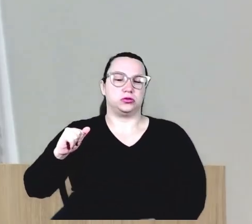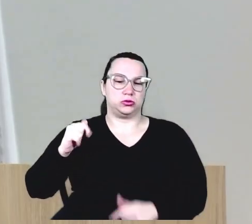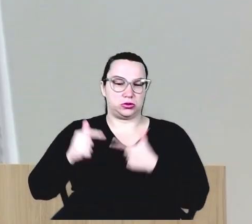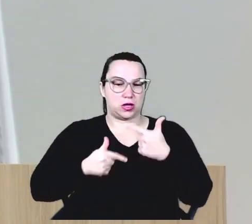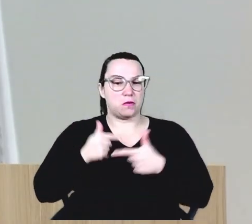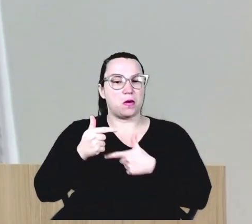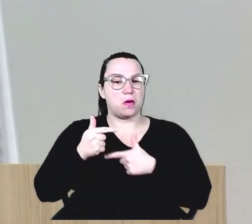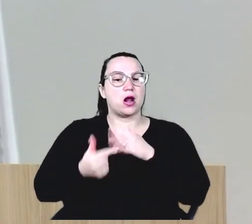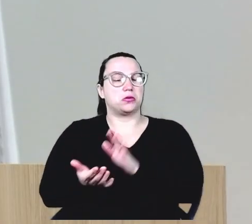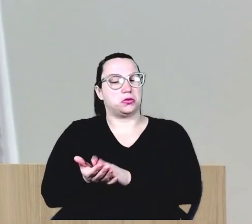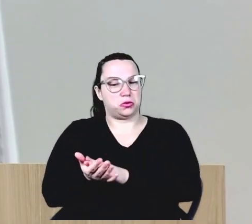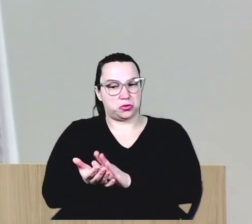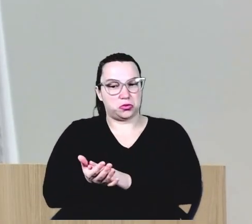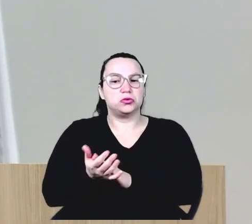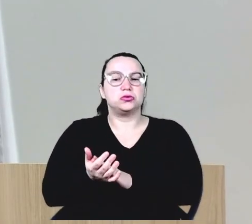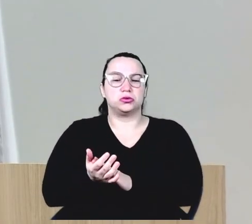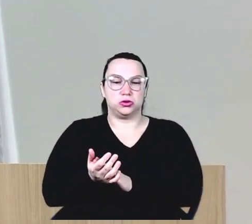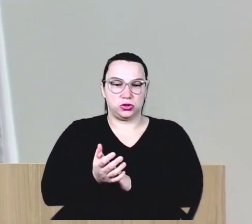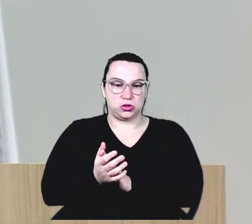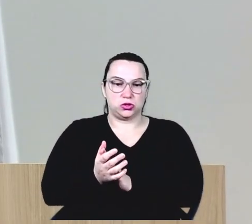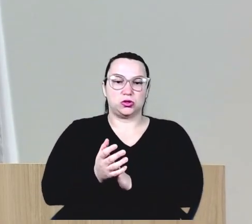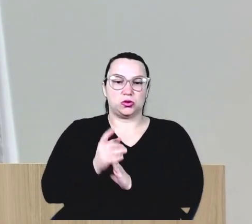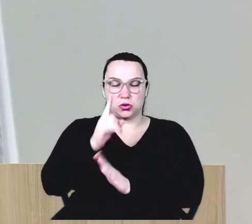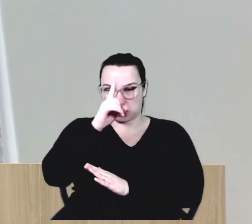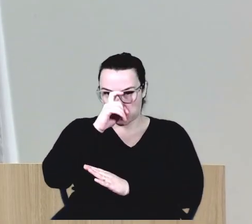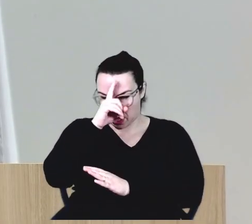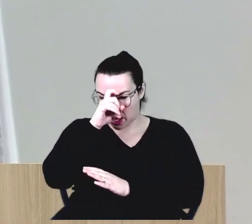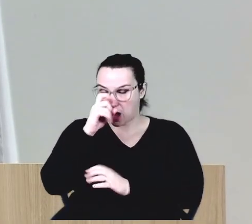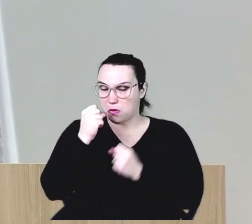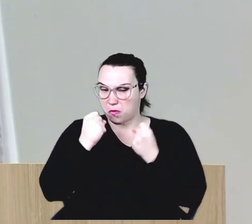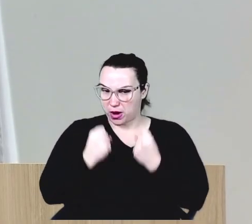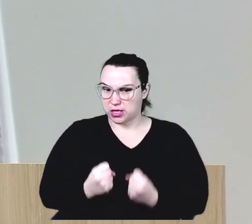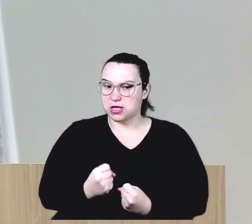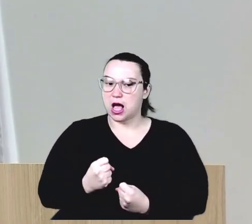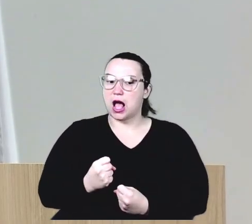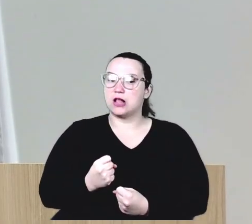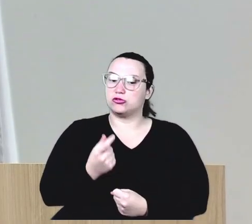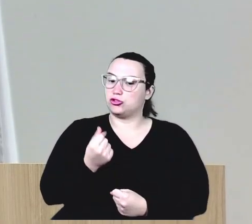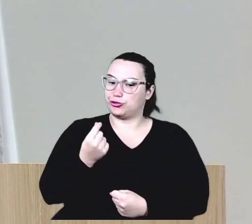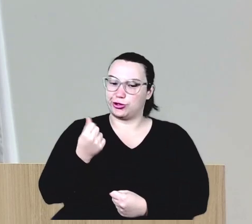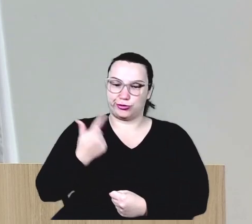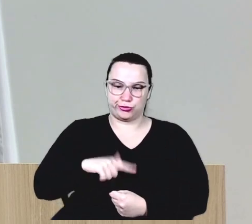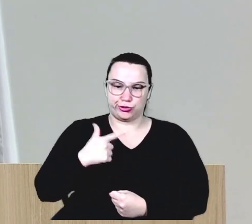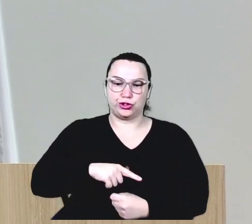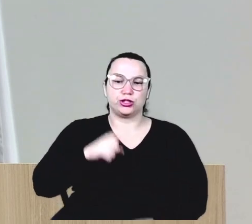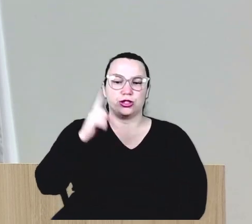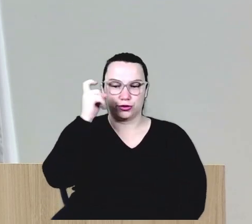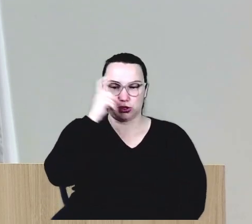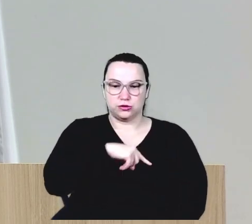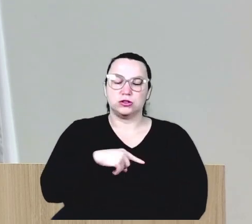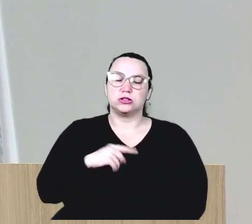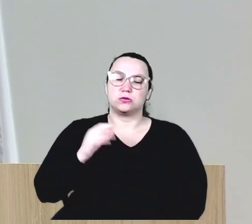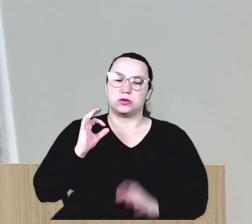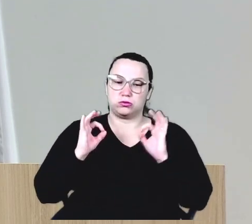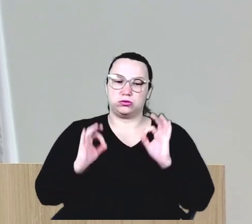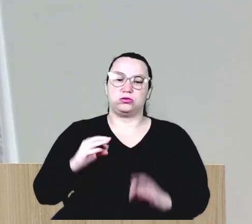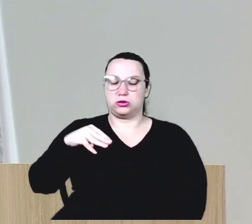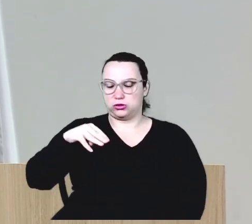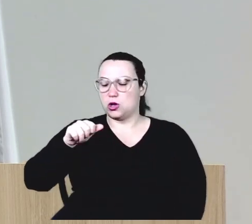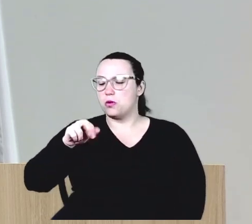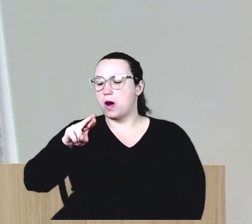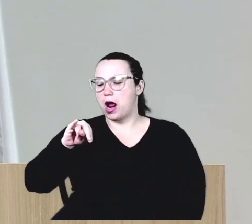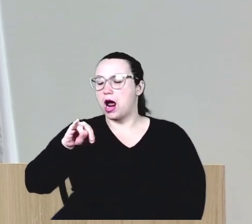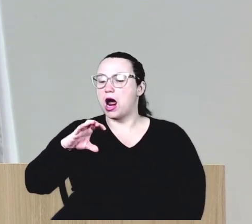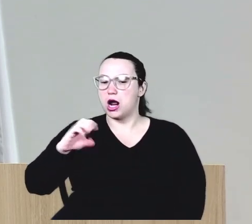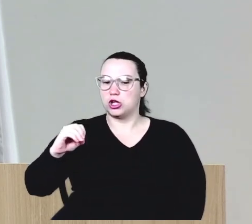parabenizar, porque levar aquele hospital nas costas, sem dinheiro, eu sei que foi muito difícil, mas eu tenho certeza que o Márcio agora agarrou e